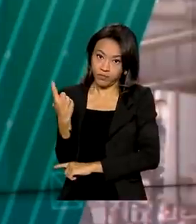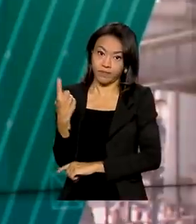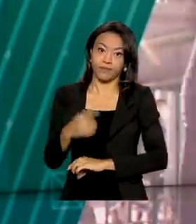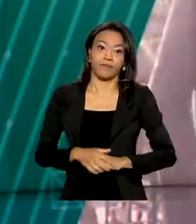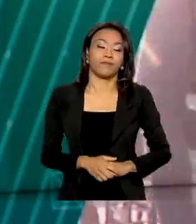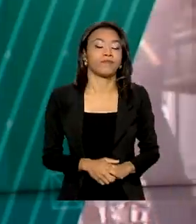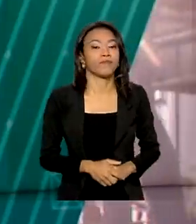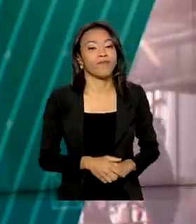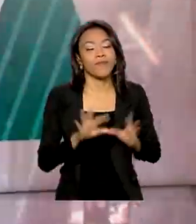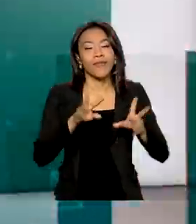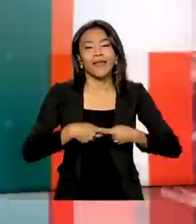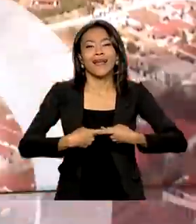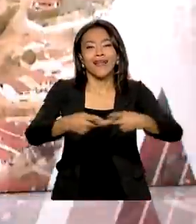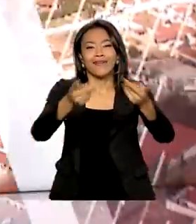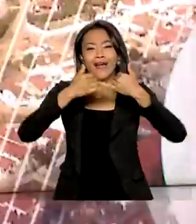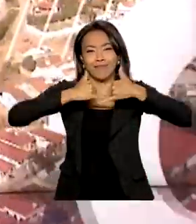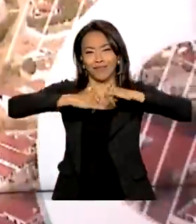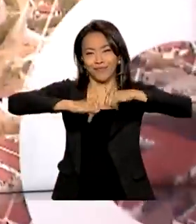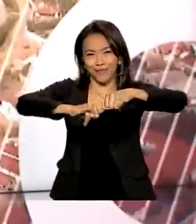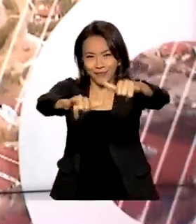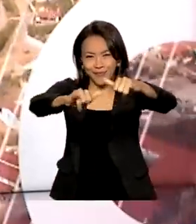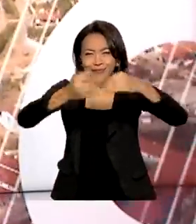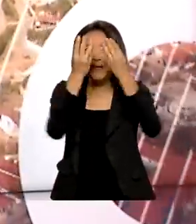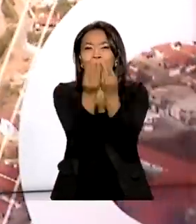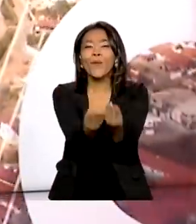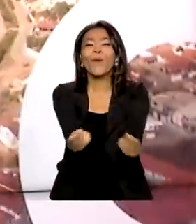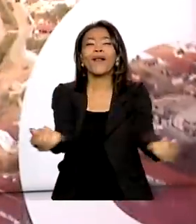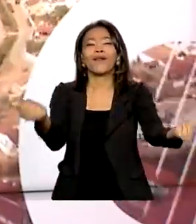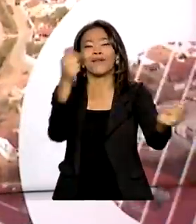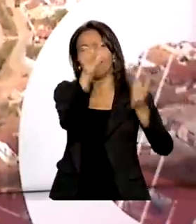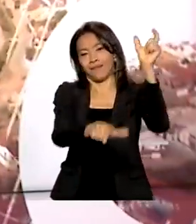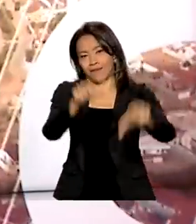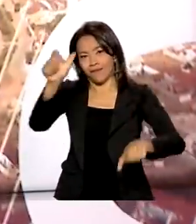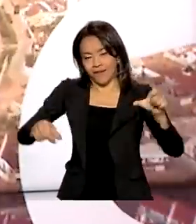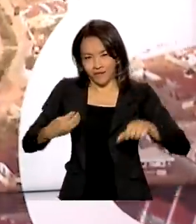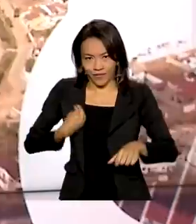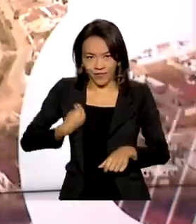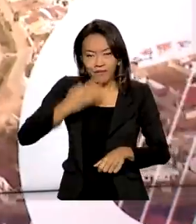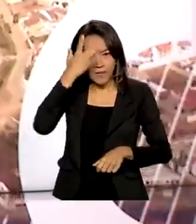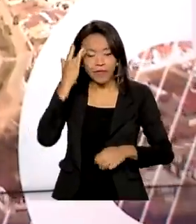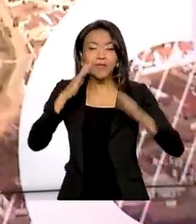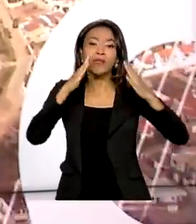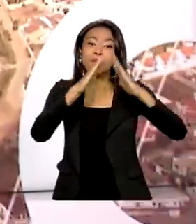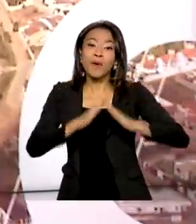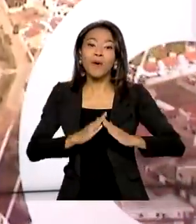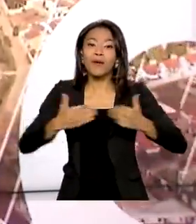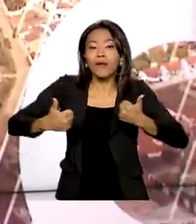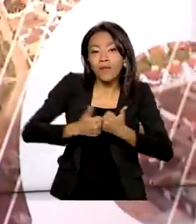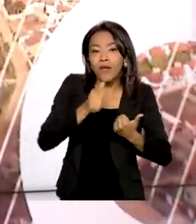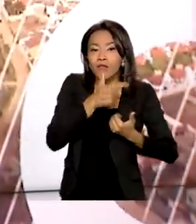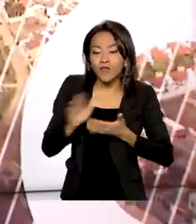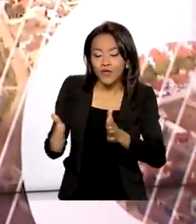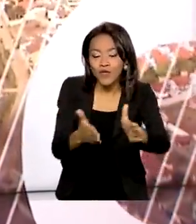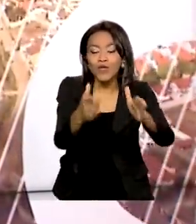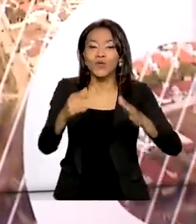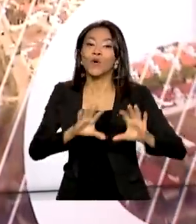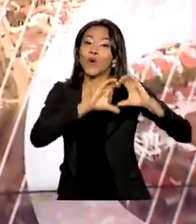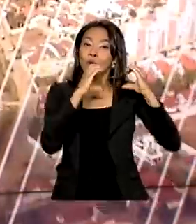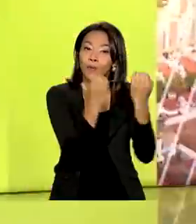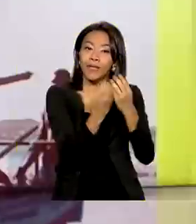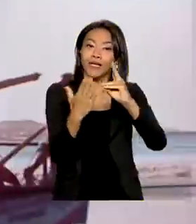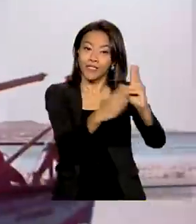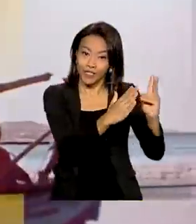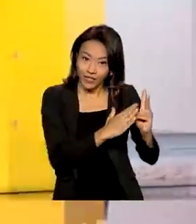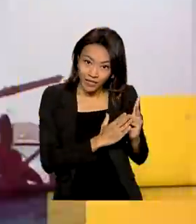Levar energia elétrica e mais qualidade de vida a produtores, ribeirinhos e comunidades indígenas que vivem no